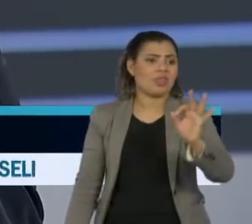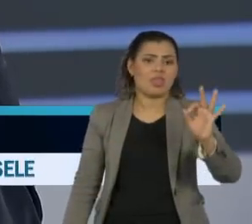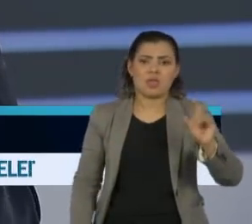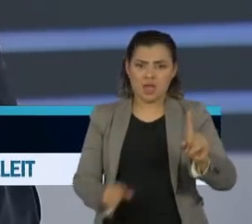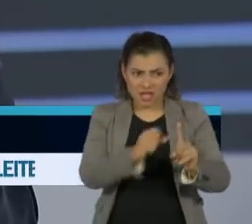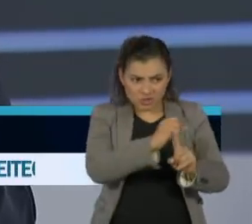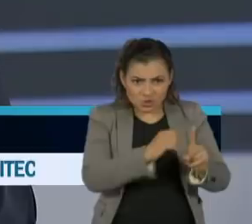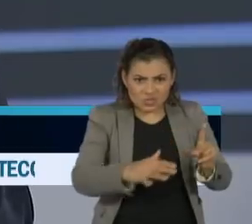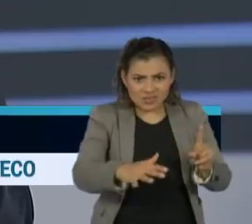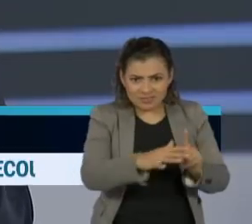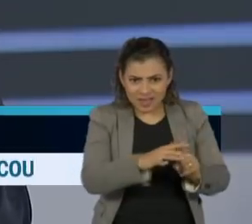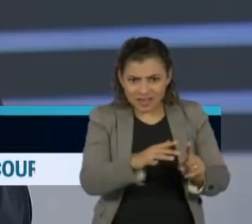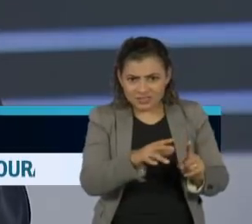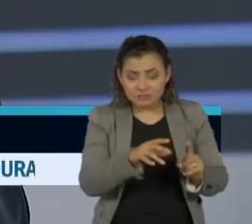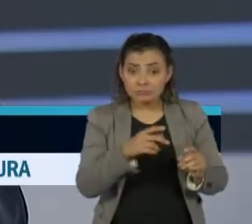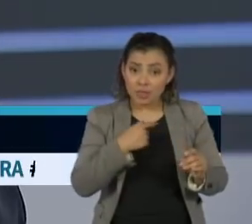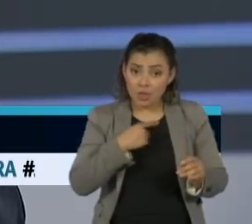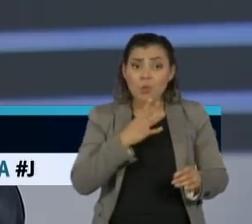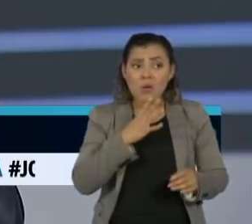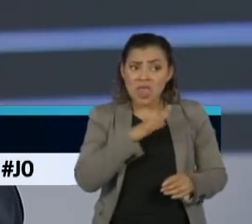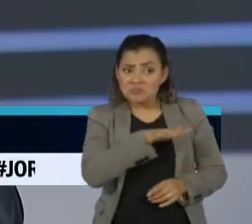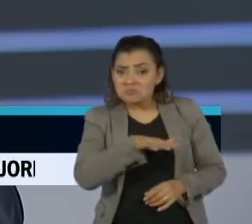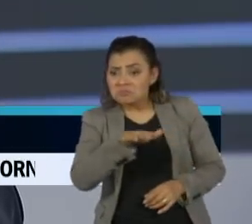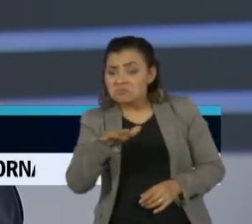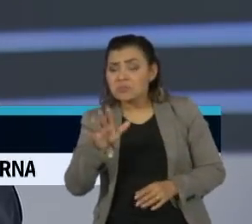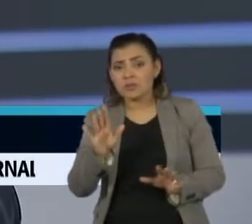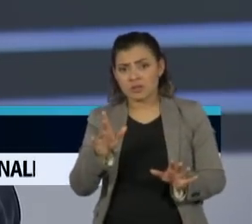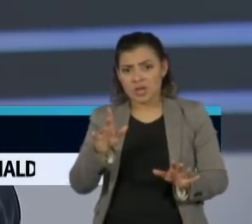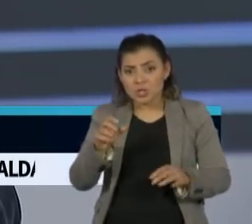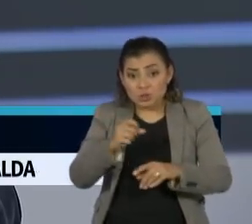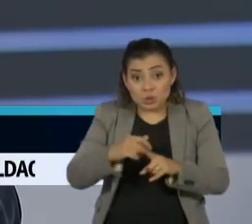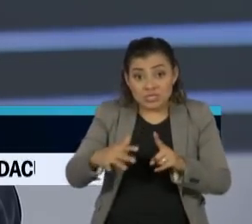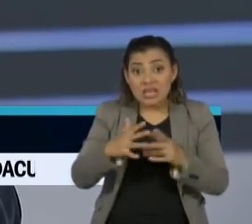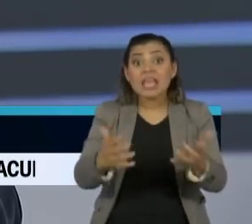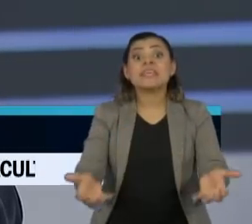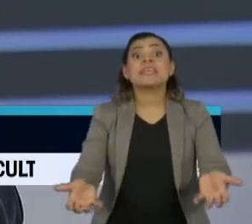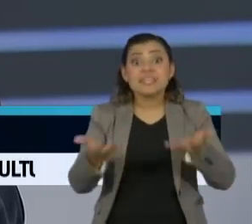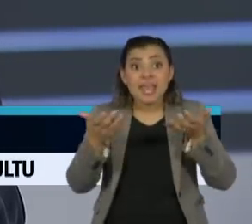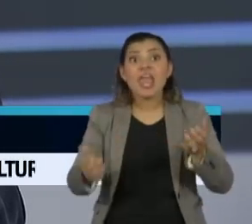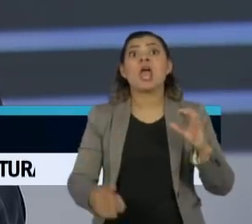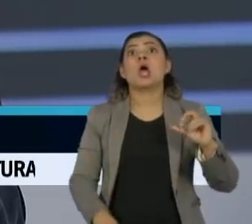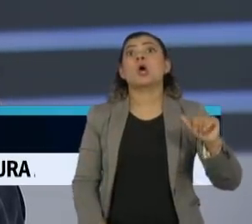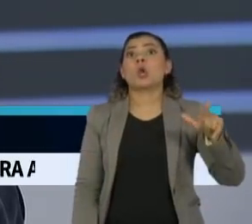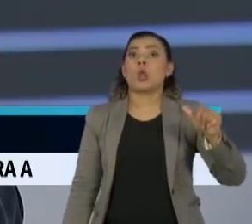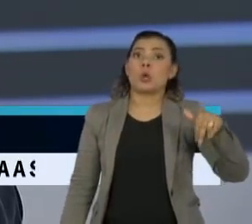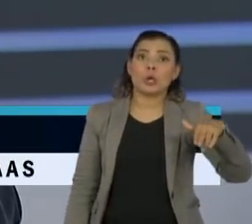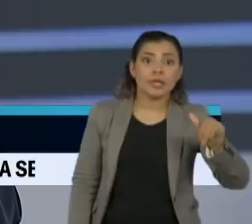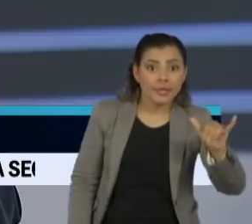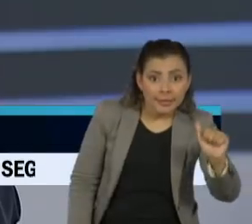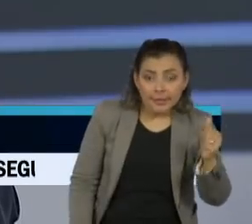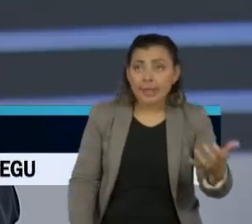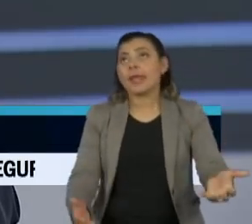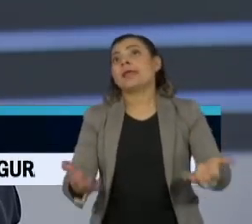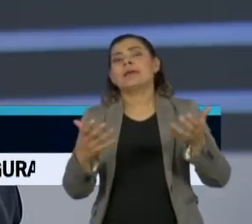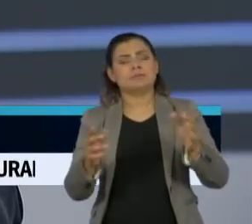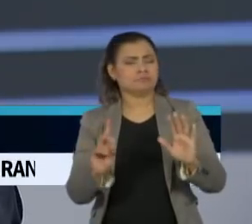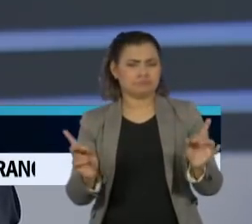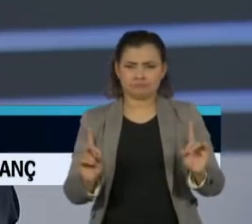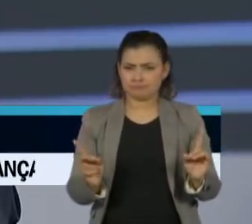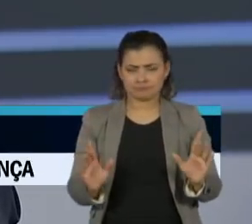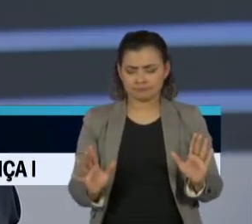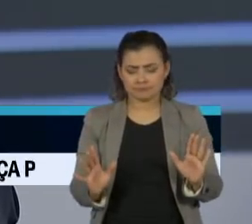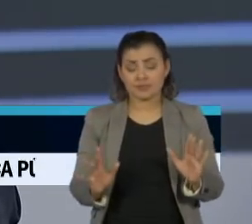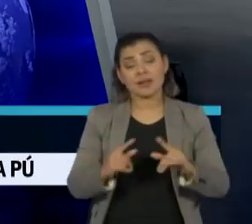médica, e eu conheço bem o ambiente, que tenha clamado por isso. Você pode ter associações de classe, uma série